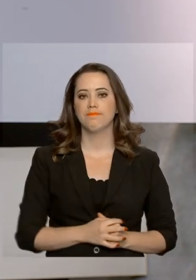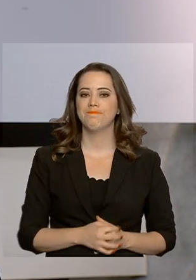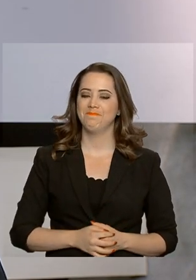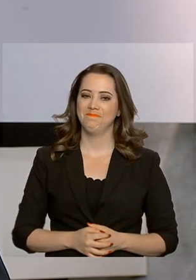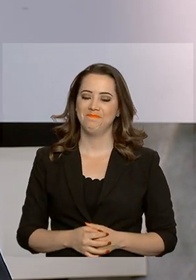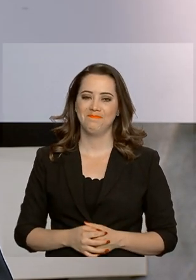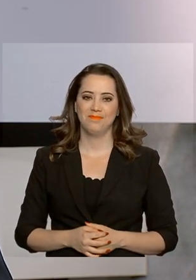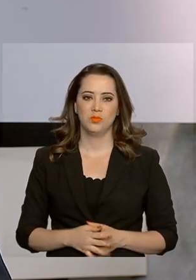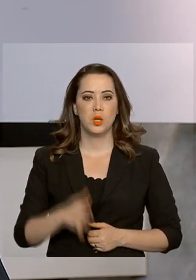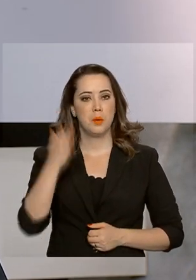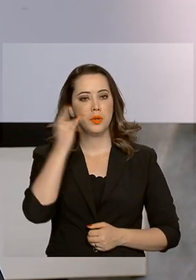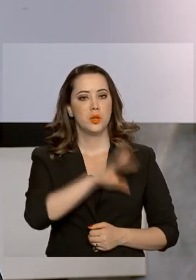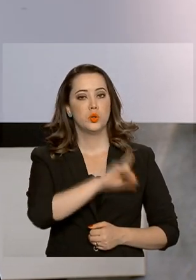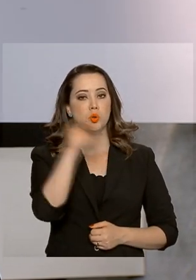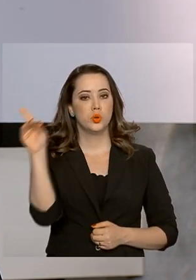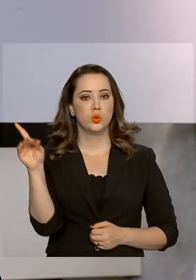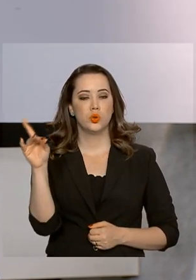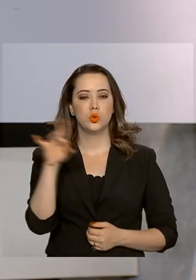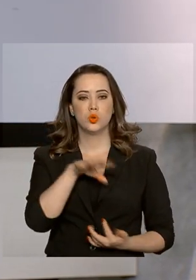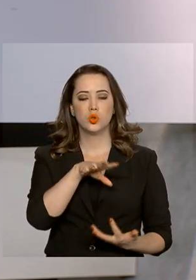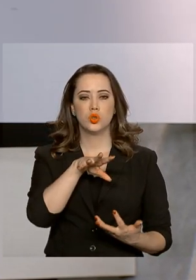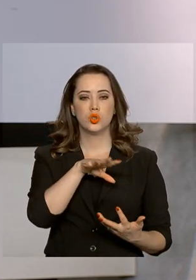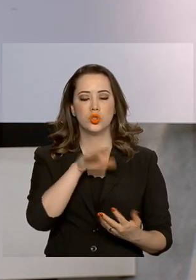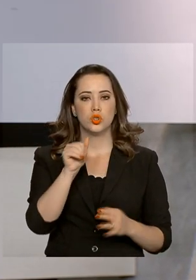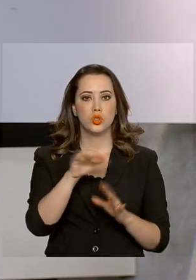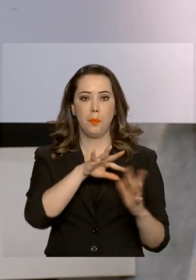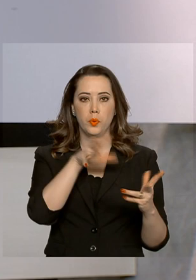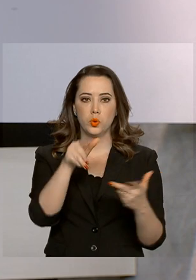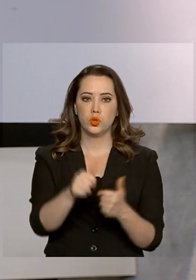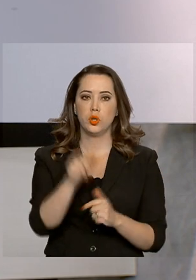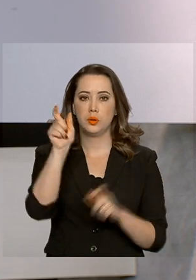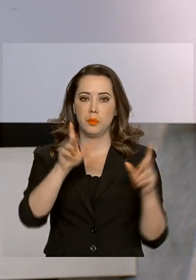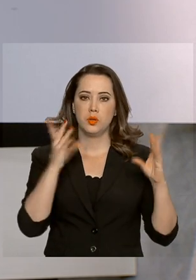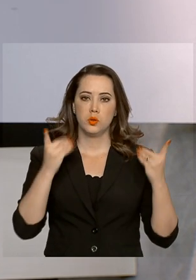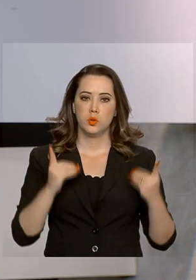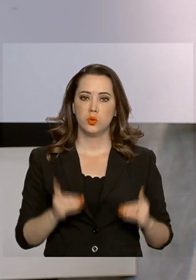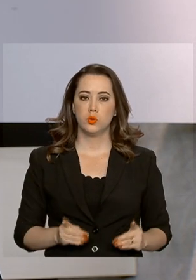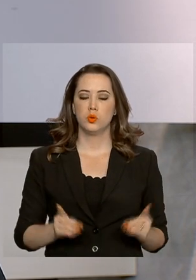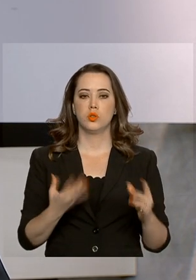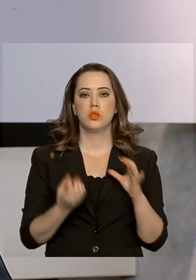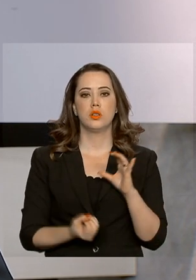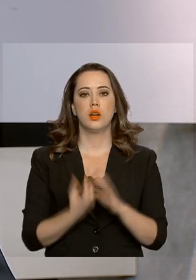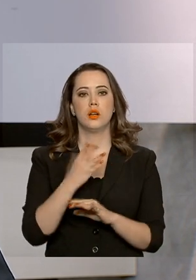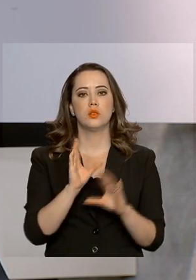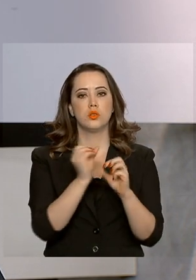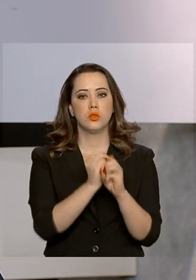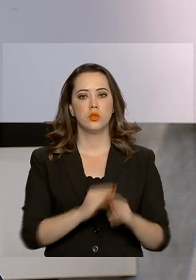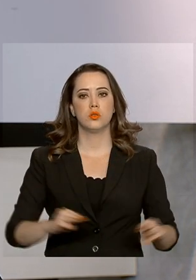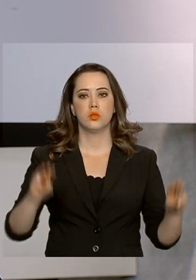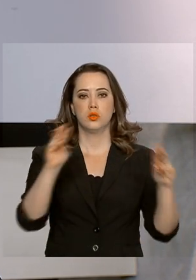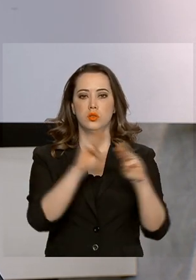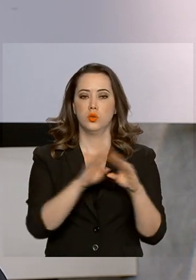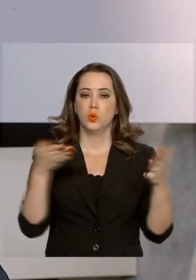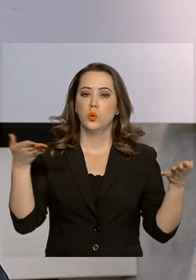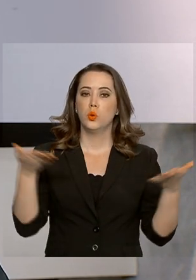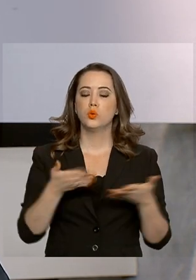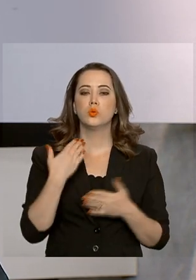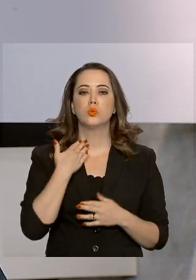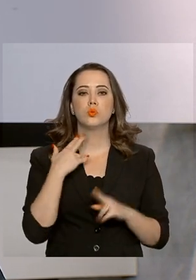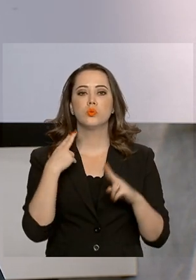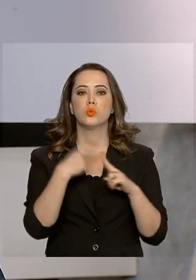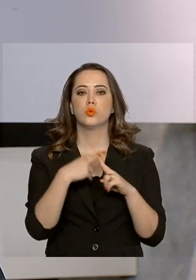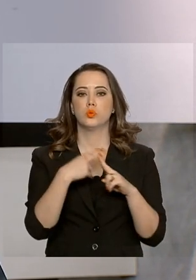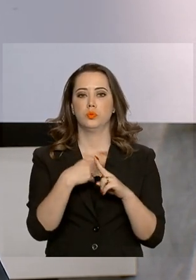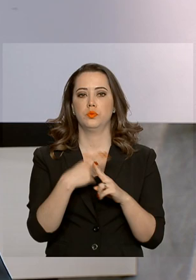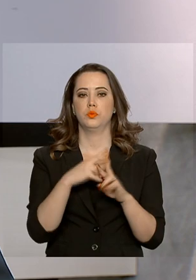Amanhã é comemorado o Dia Internacional da Pessoa com Deficiência, instituído pela Organização das Nações Unidas. Hoje,